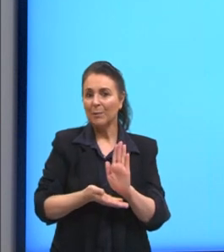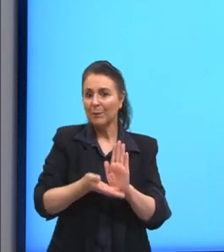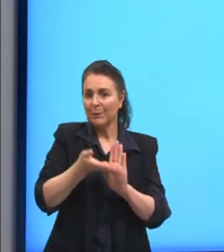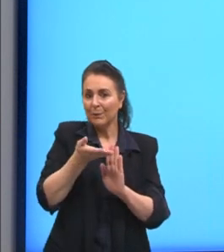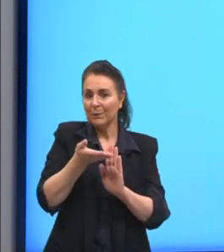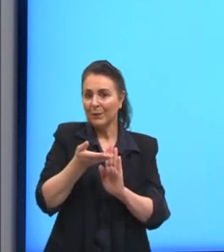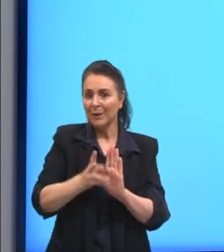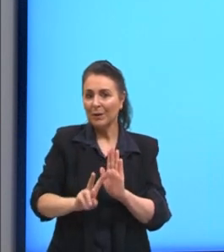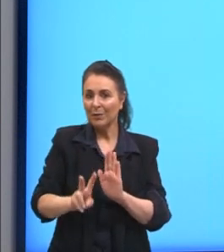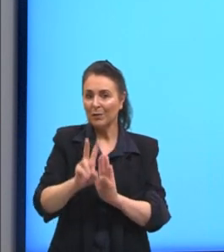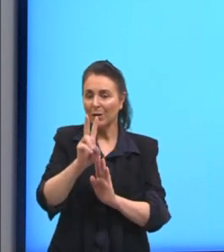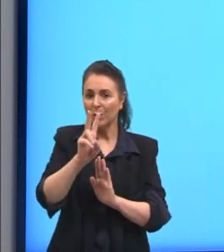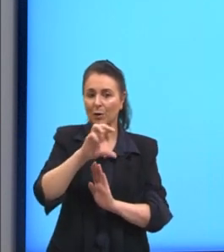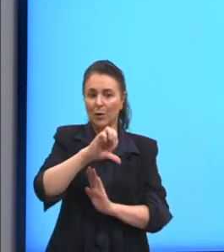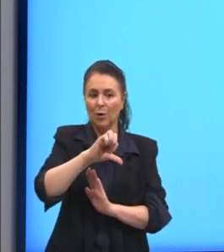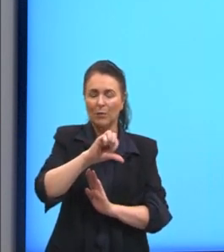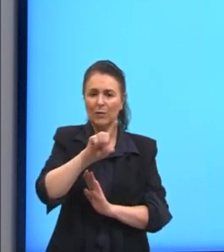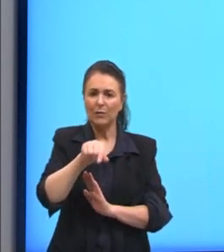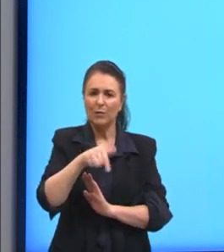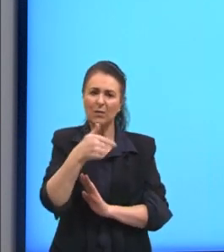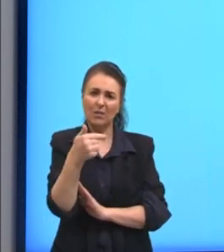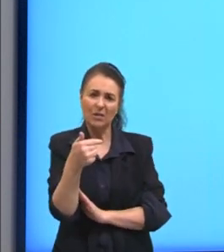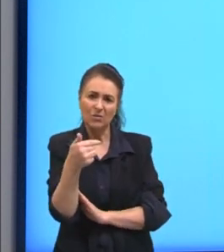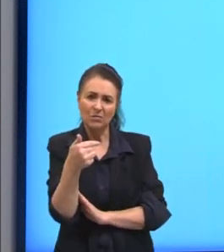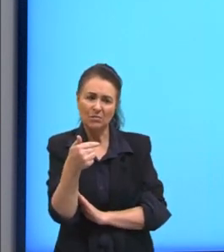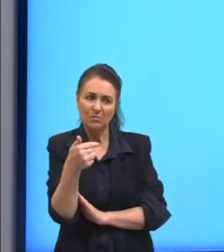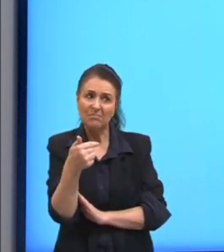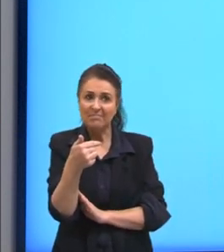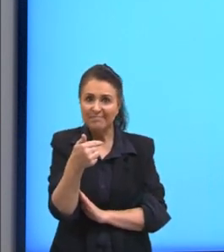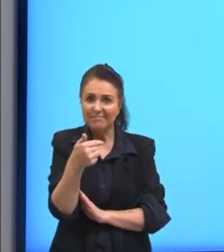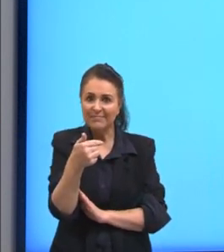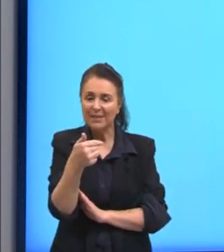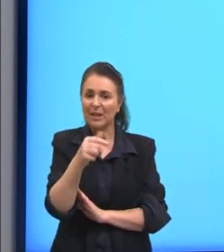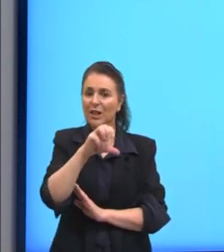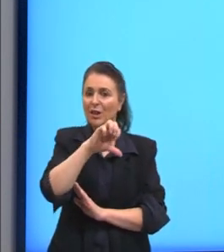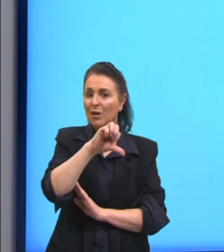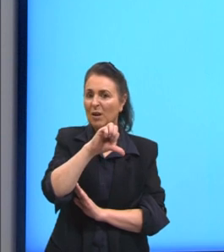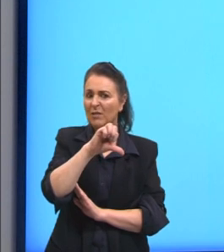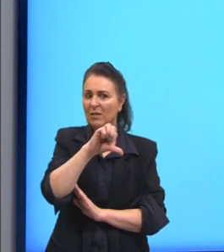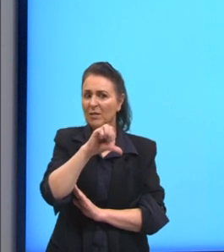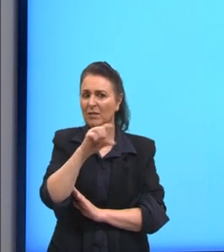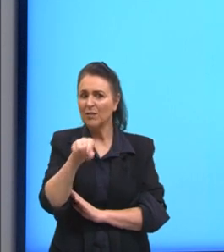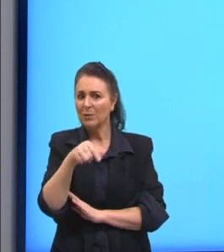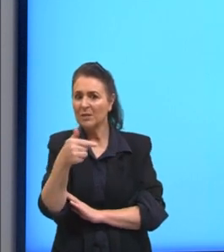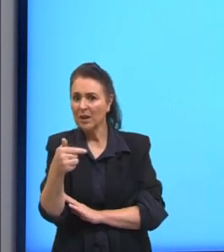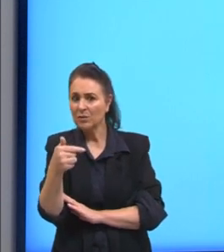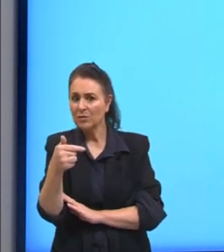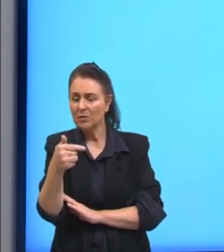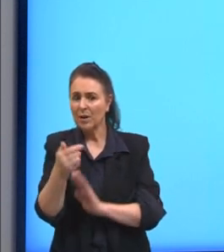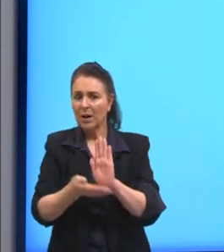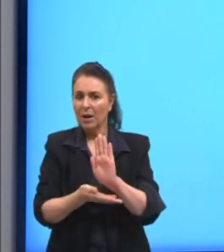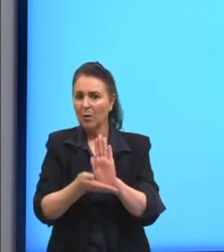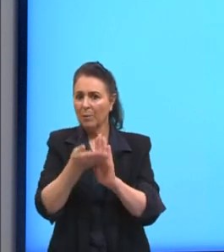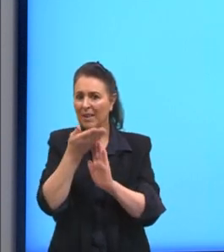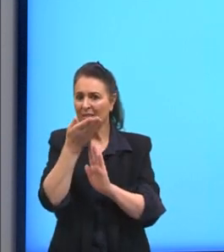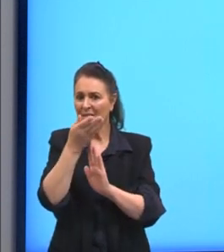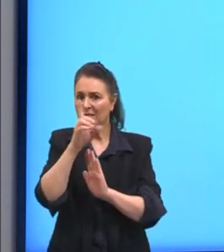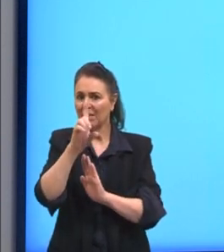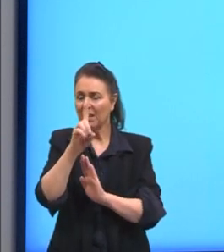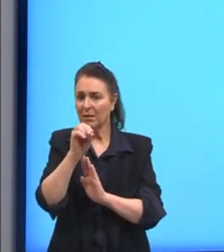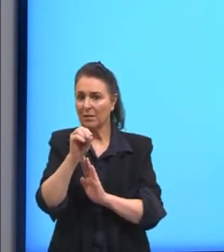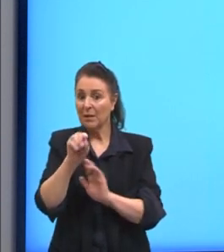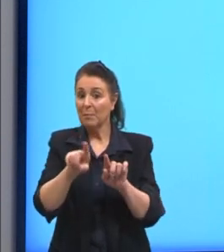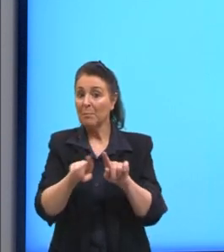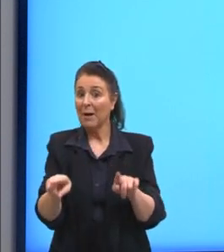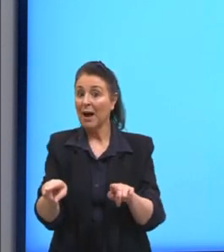valor, né? Já que é 9,7. Ah, vamos arredondar para 10. Mas como aqui a gente está trabalhando o consumo